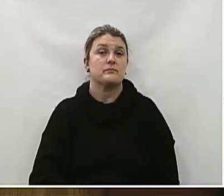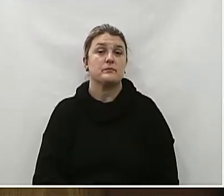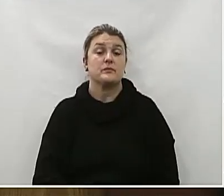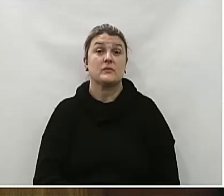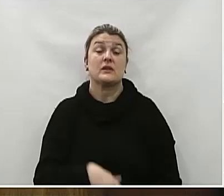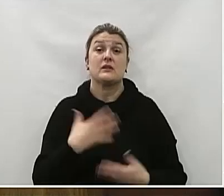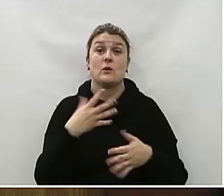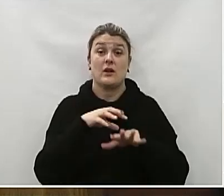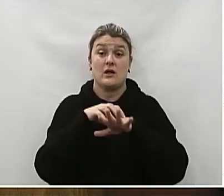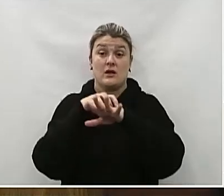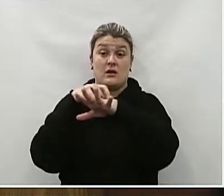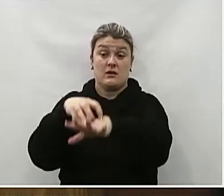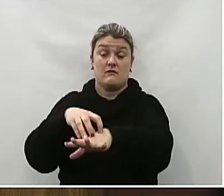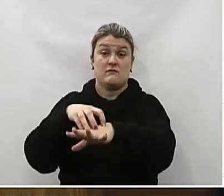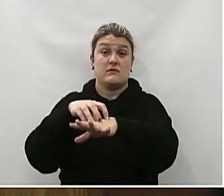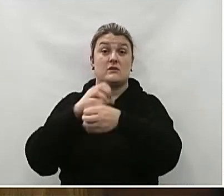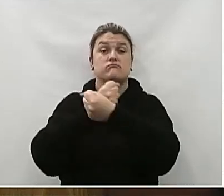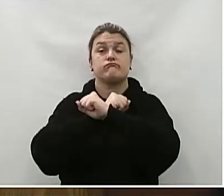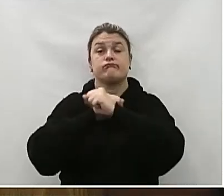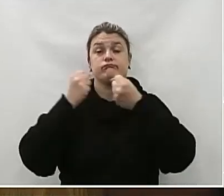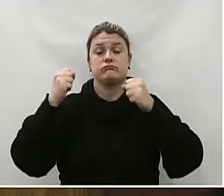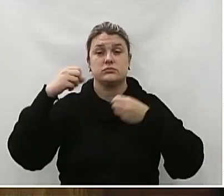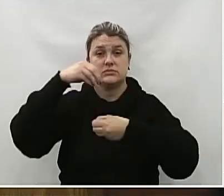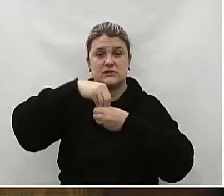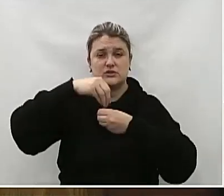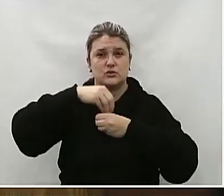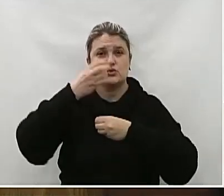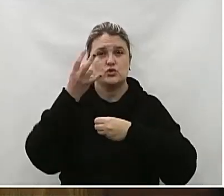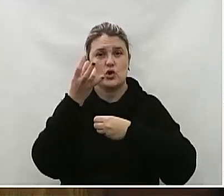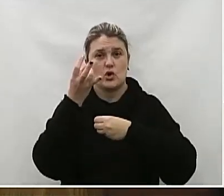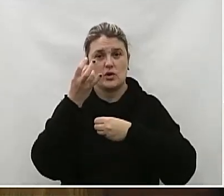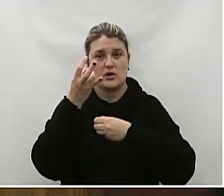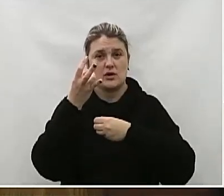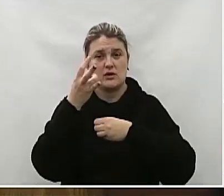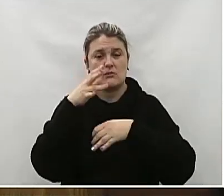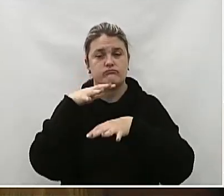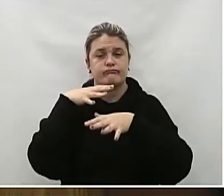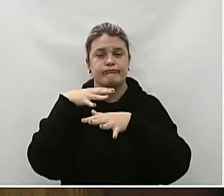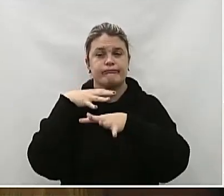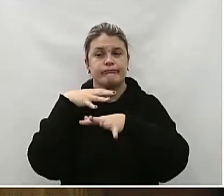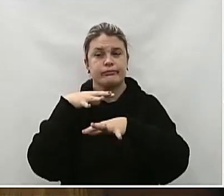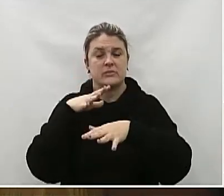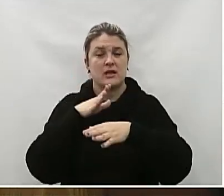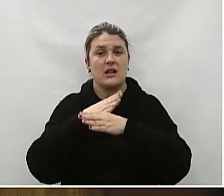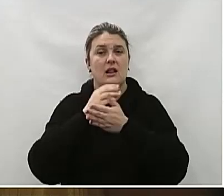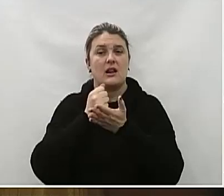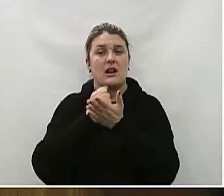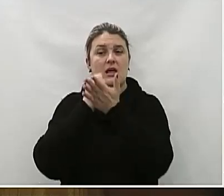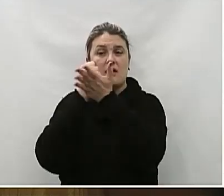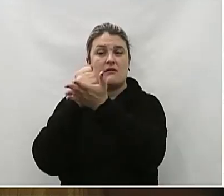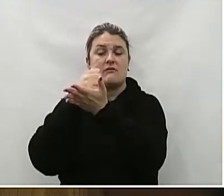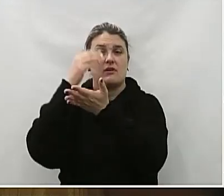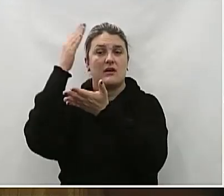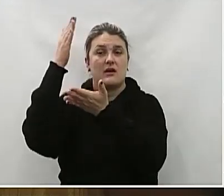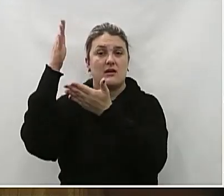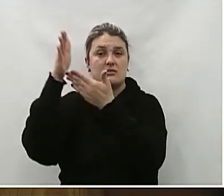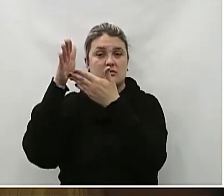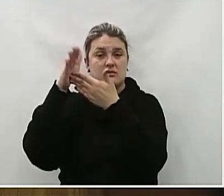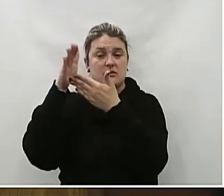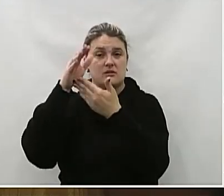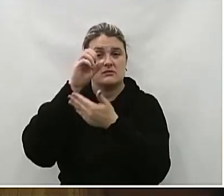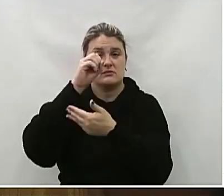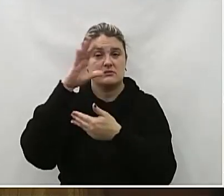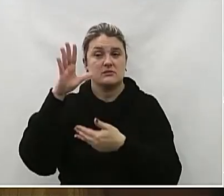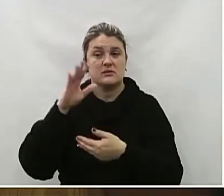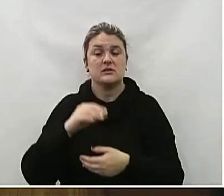Transportando Uma grande quantia De entorpecentes Com destino A cidade de Florianópolis Santa Catarina As agências